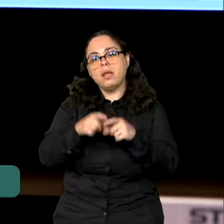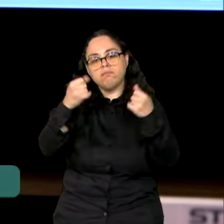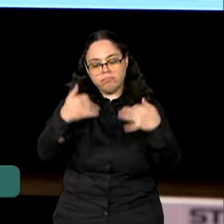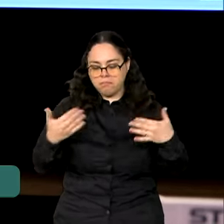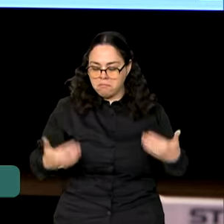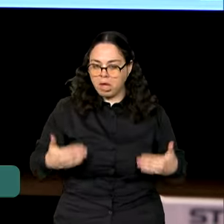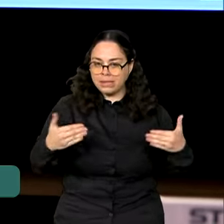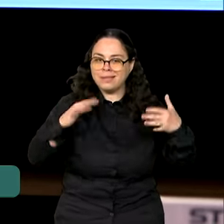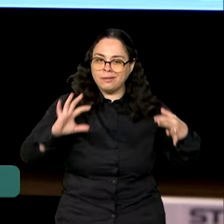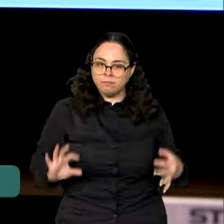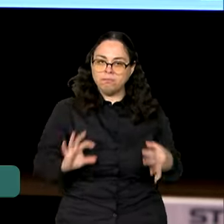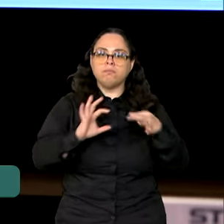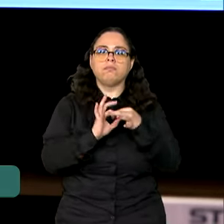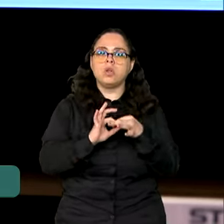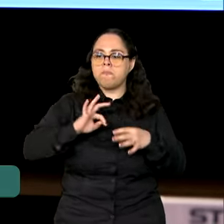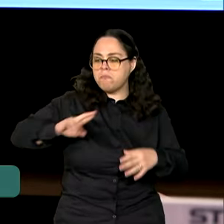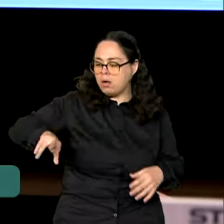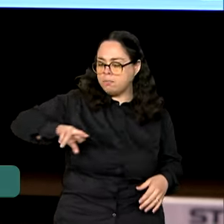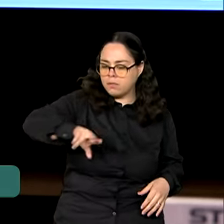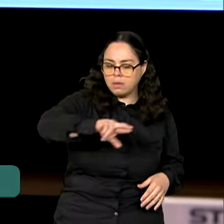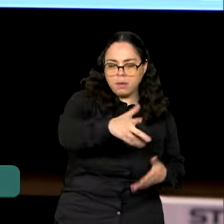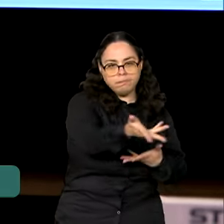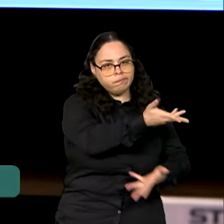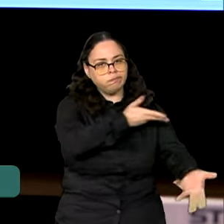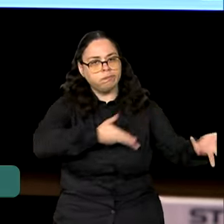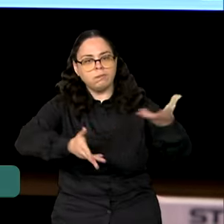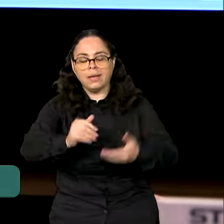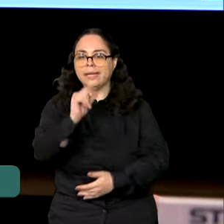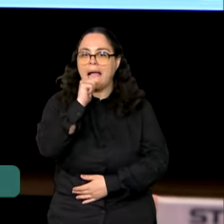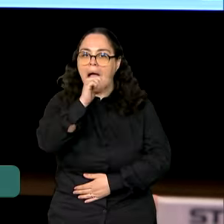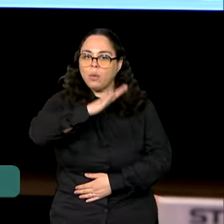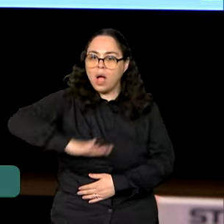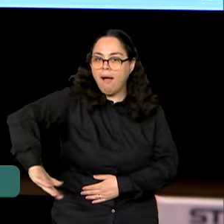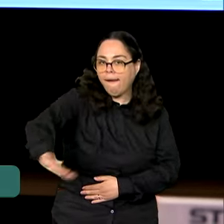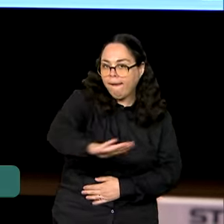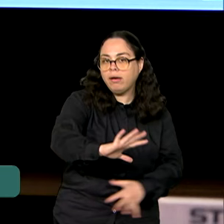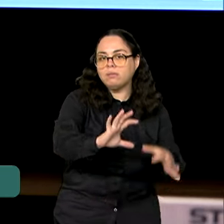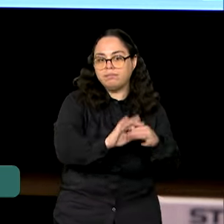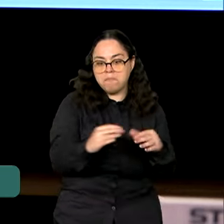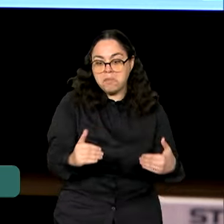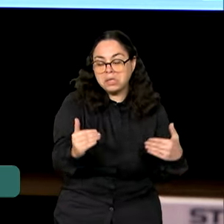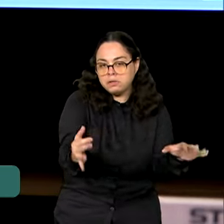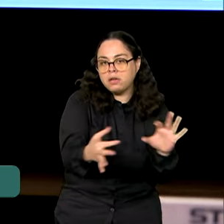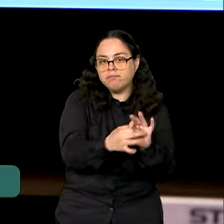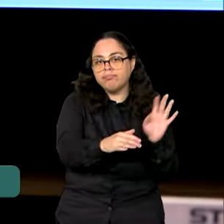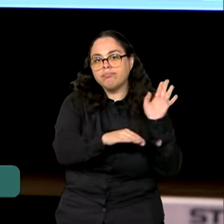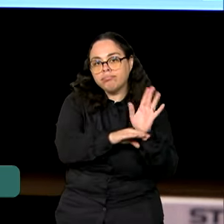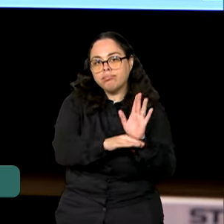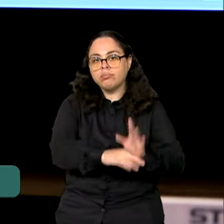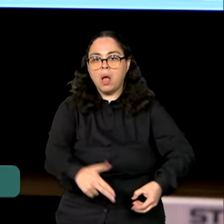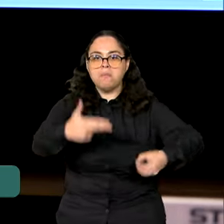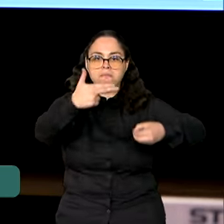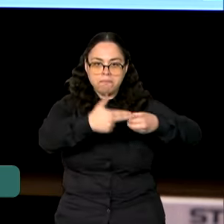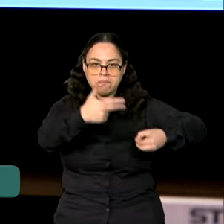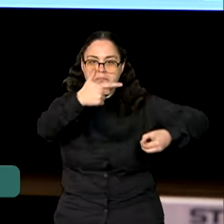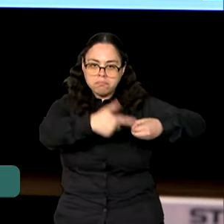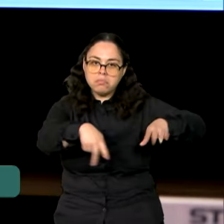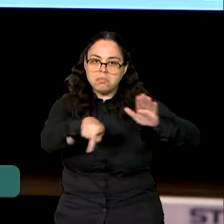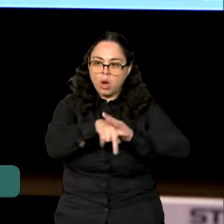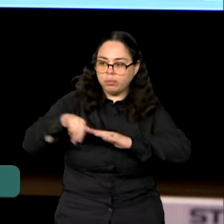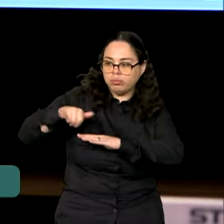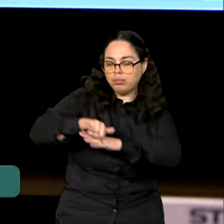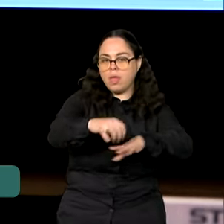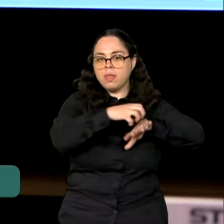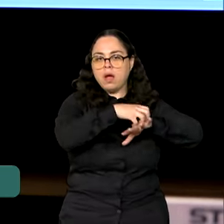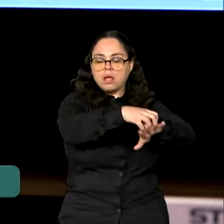Ministério da Integração. Então toda a questão relacionada com água, combustível para transporte,